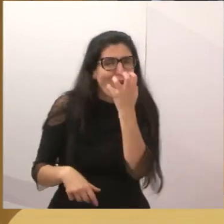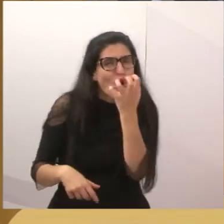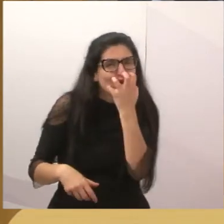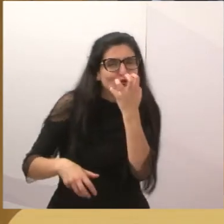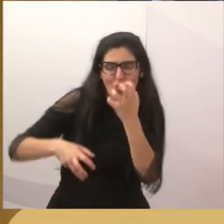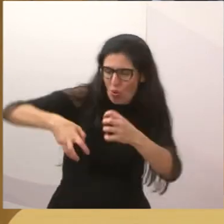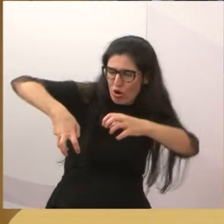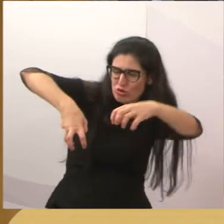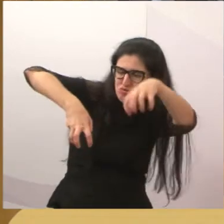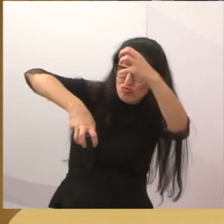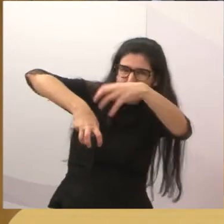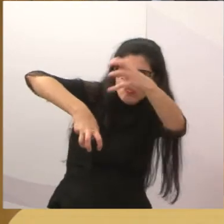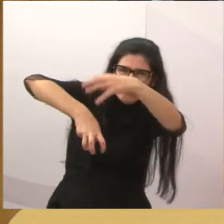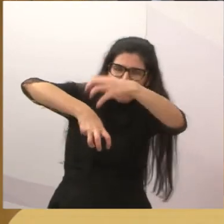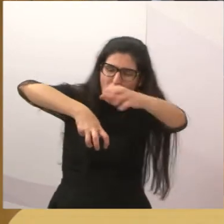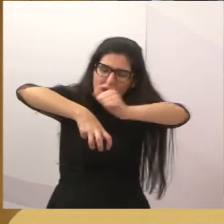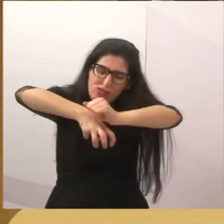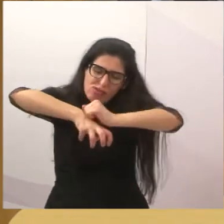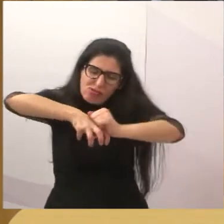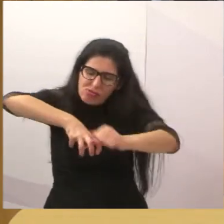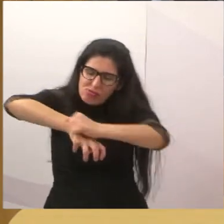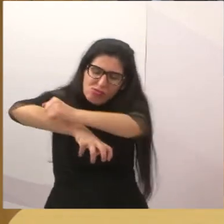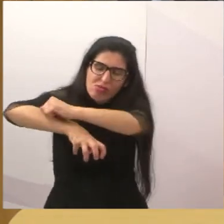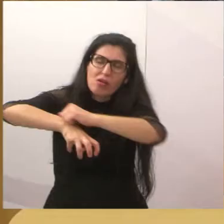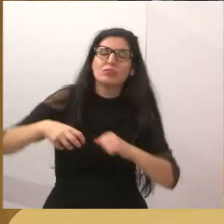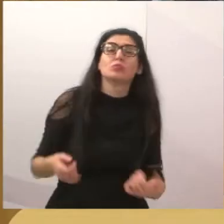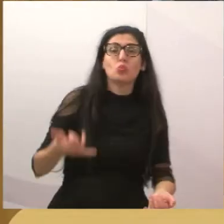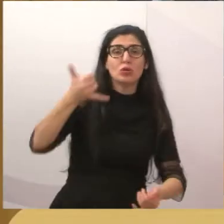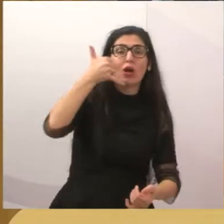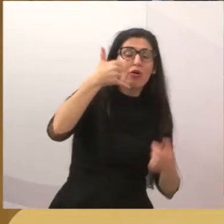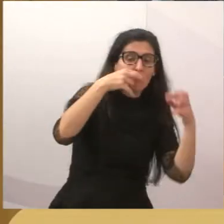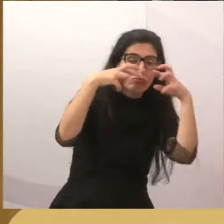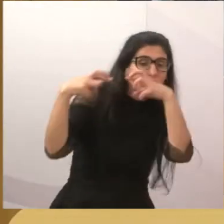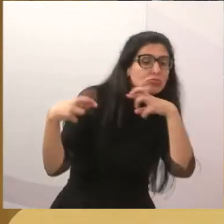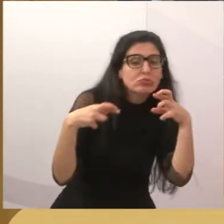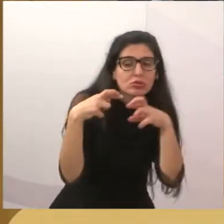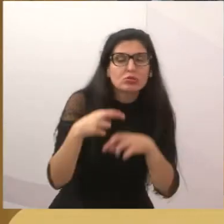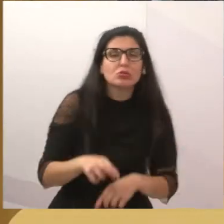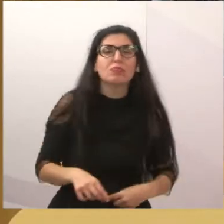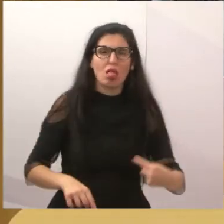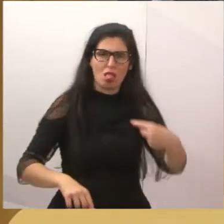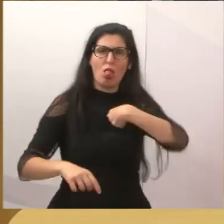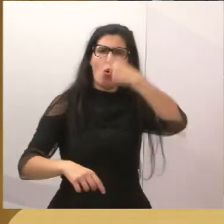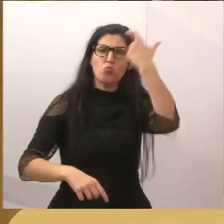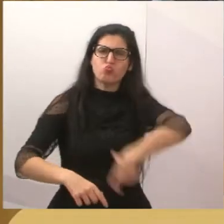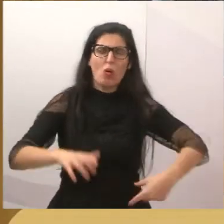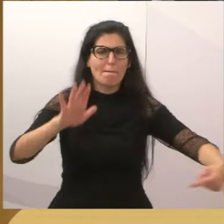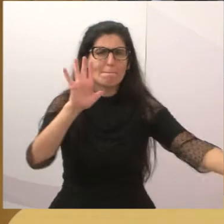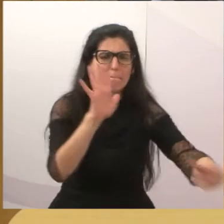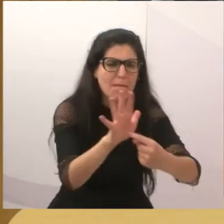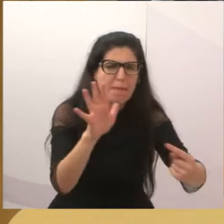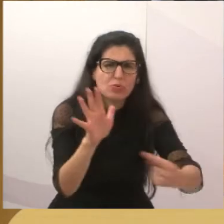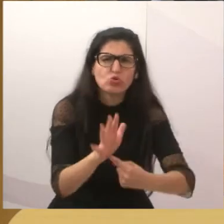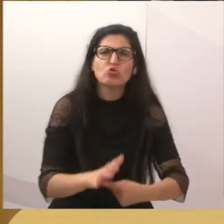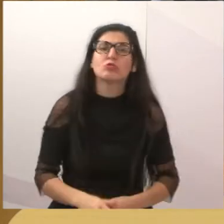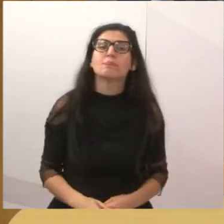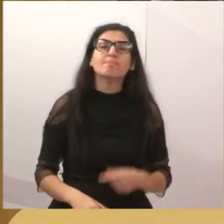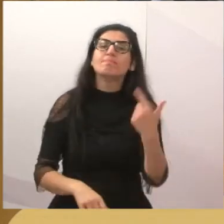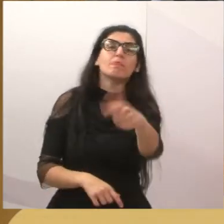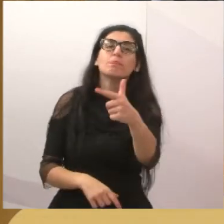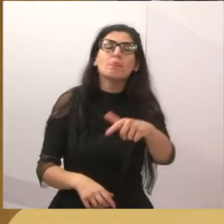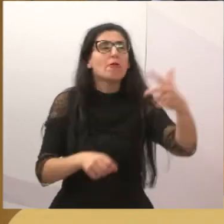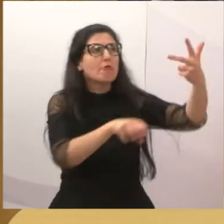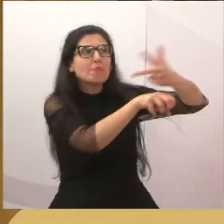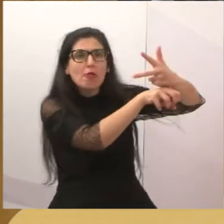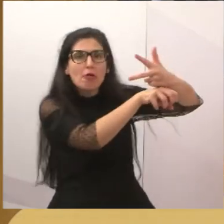ligando para esses lugares, vou estar fiscalizando e vou estar denunciando, caso não tenham colocado as câmaras